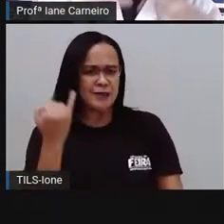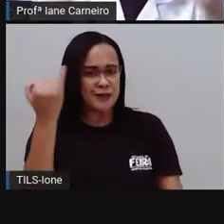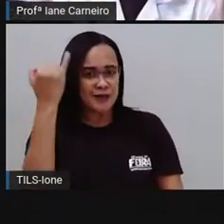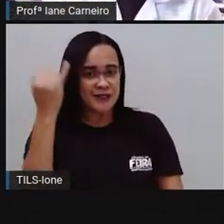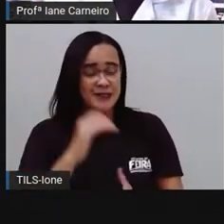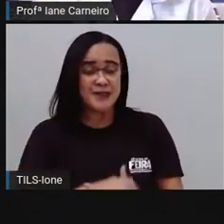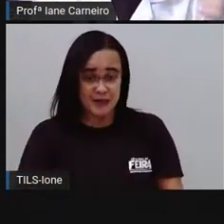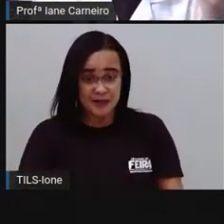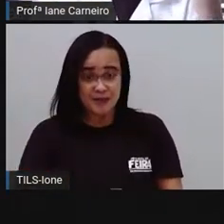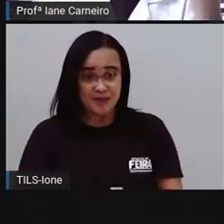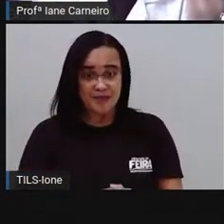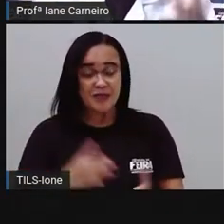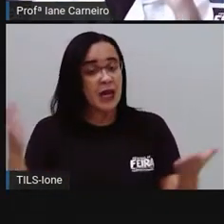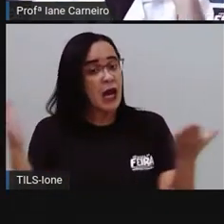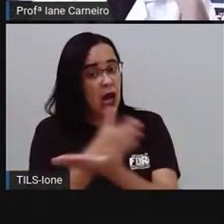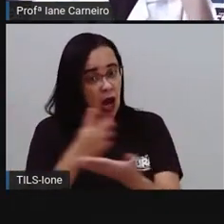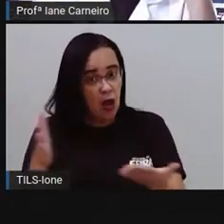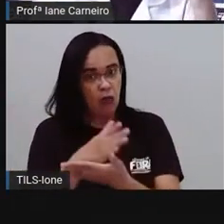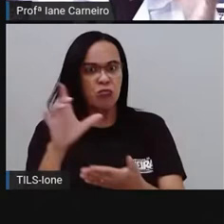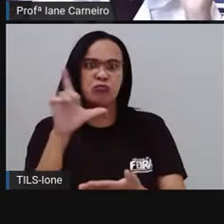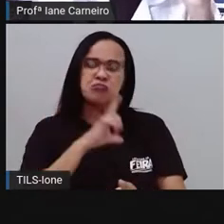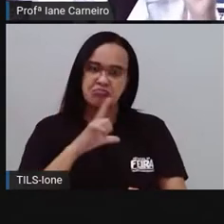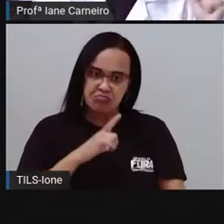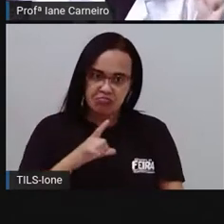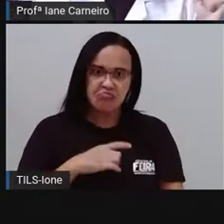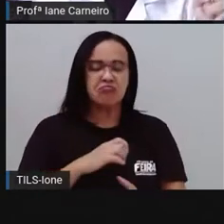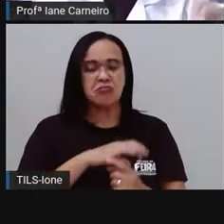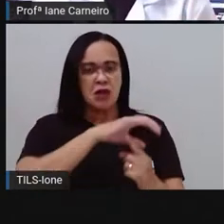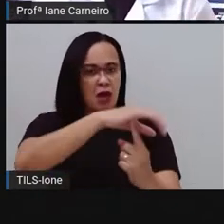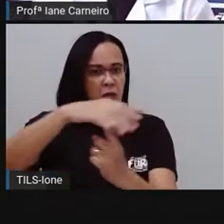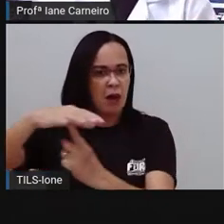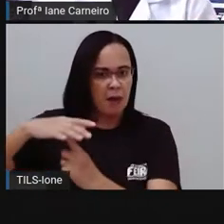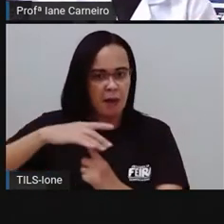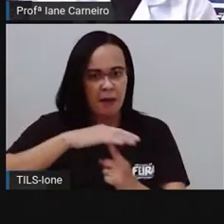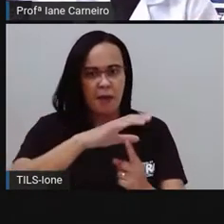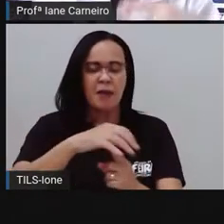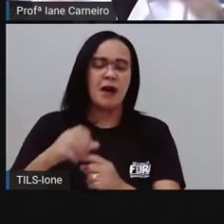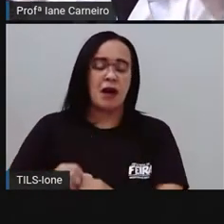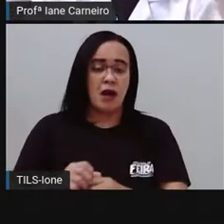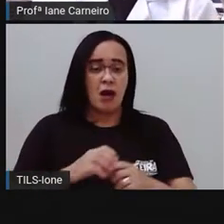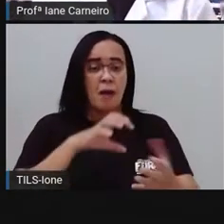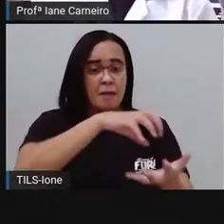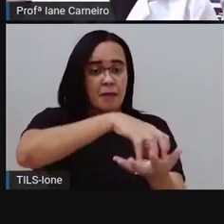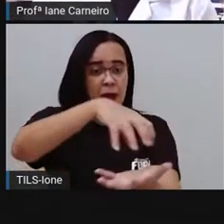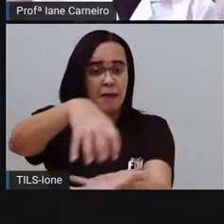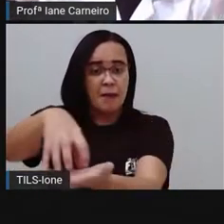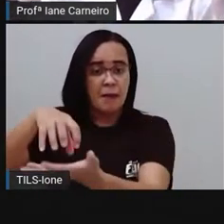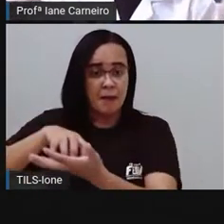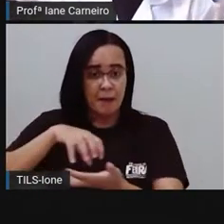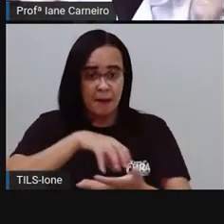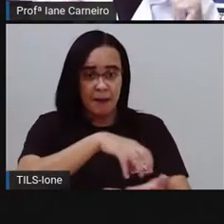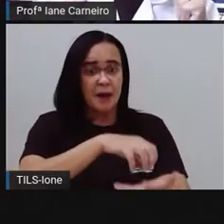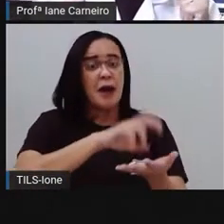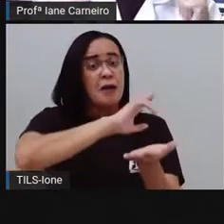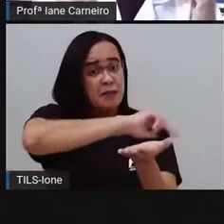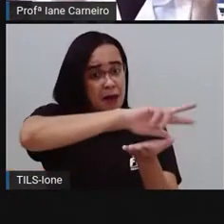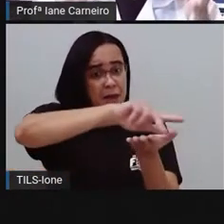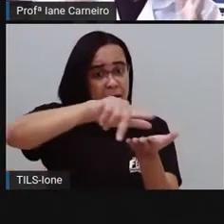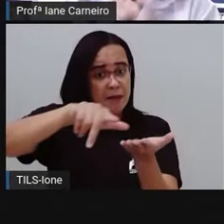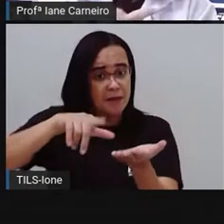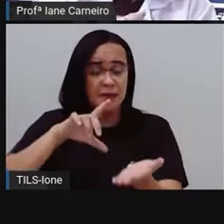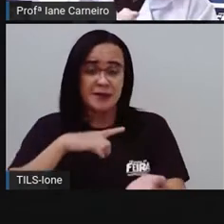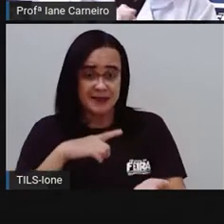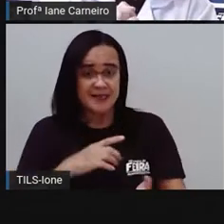que têm muitas praças, como, por exemplo, o bairro Cidade Nova, né? Tem várias praças. Mas, por exemplo,